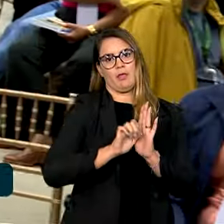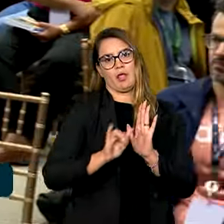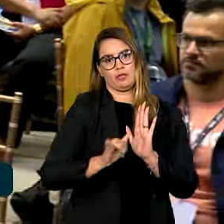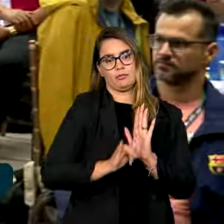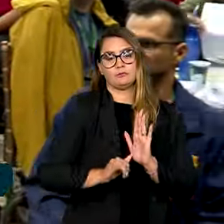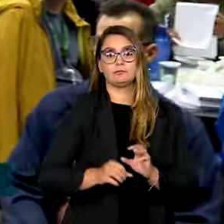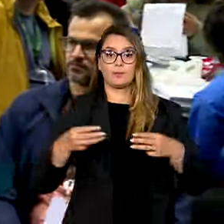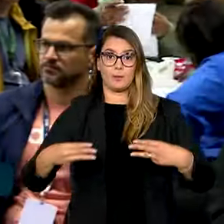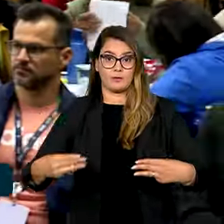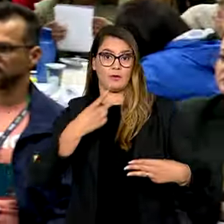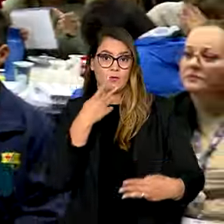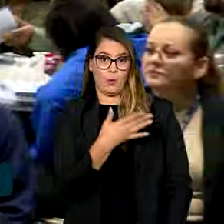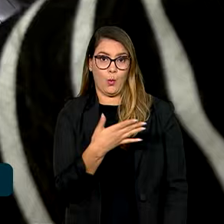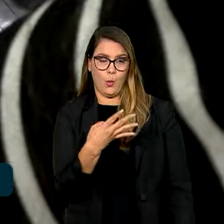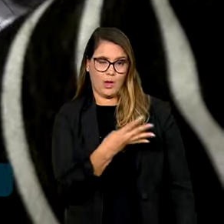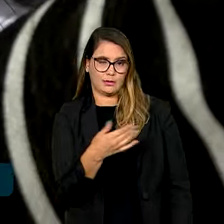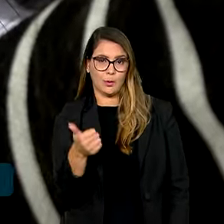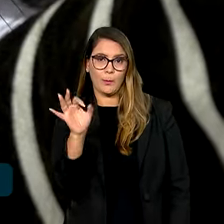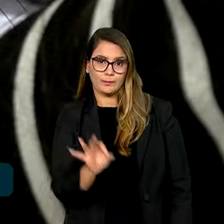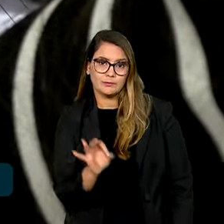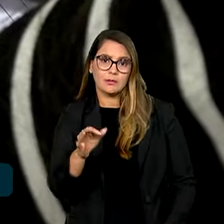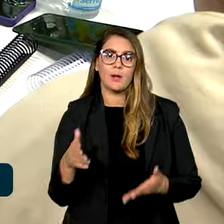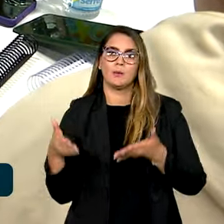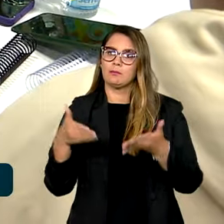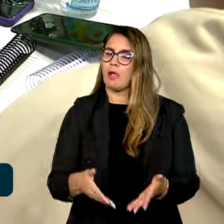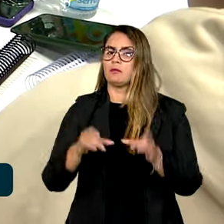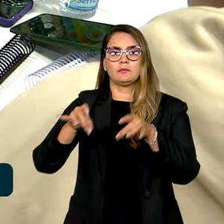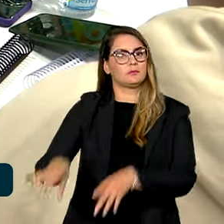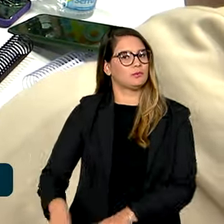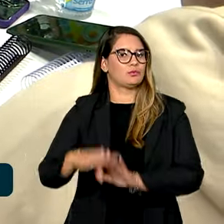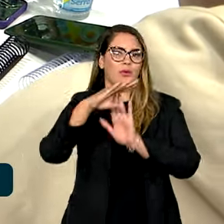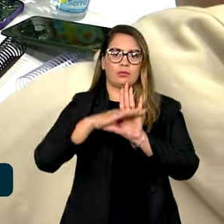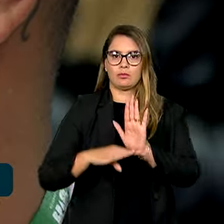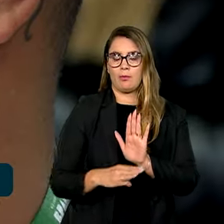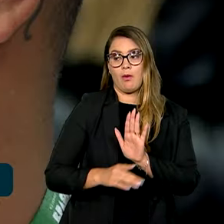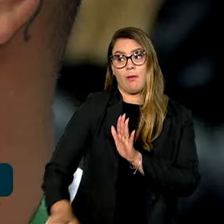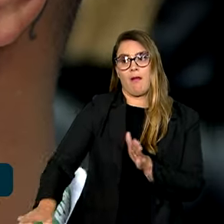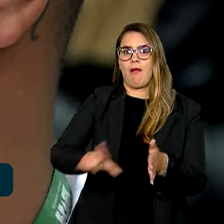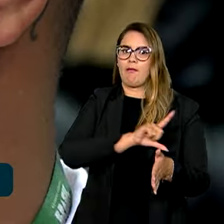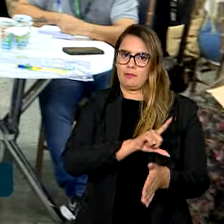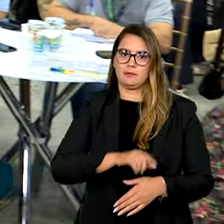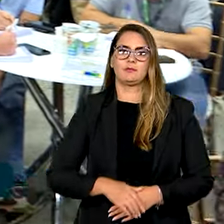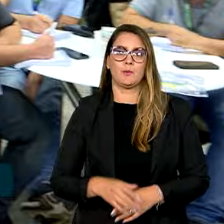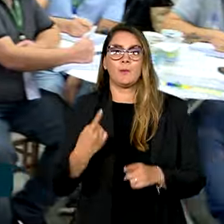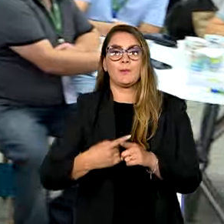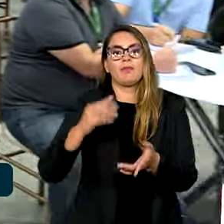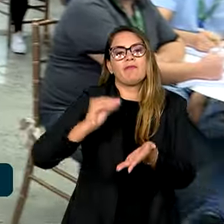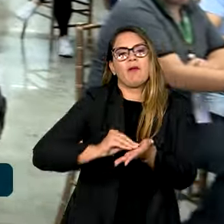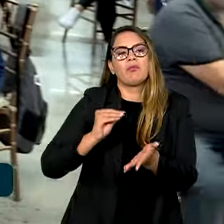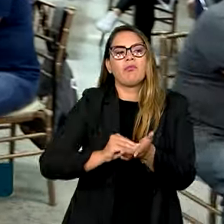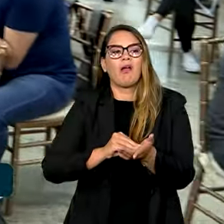Ministério, 41% dos participantes desistiam do programa em edições anteriores, por falta de